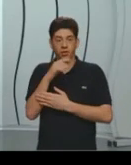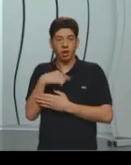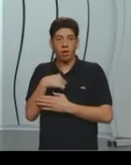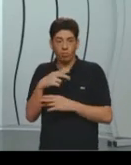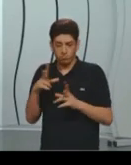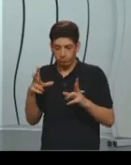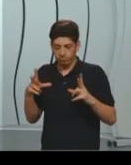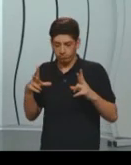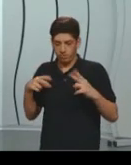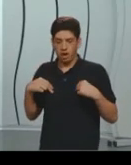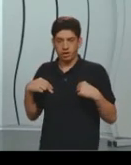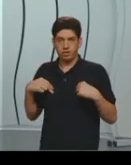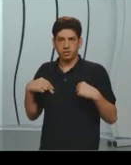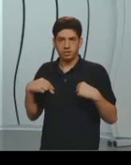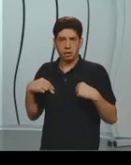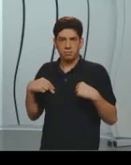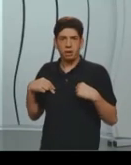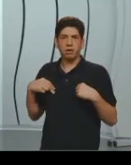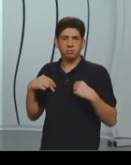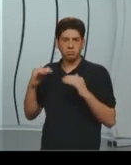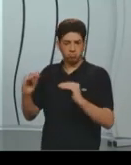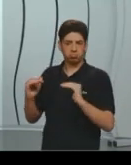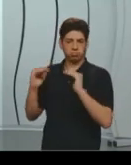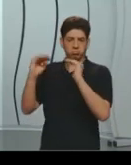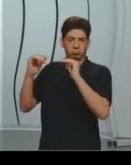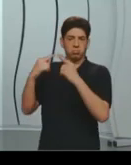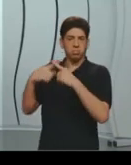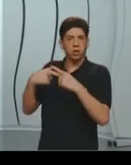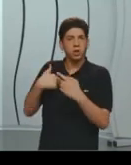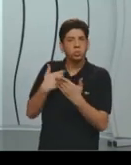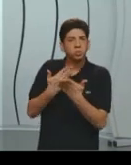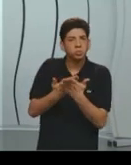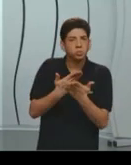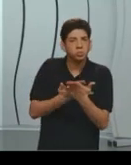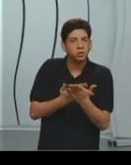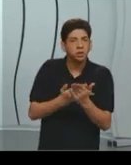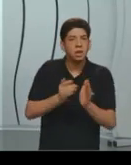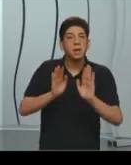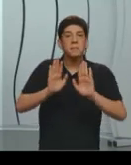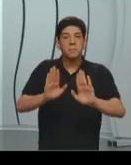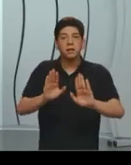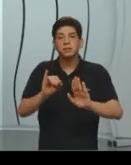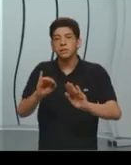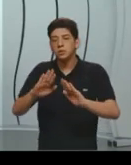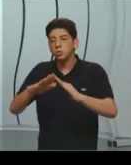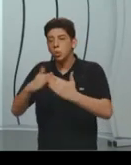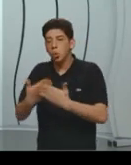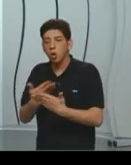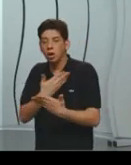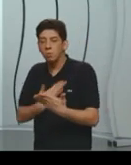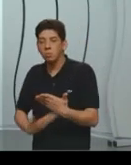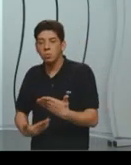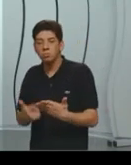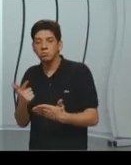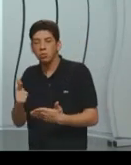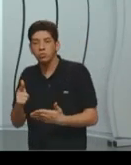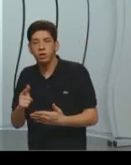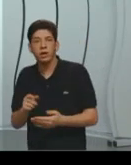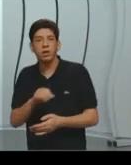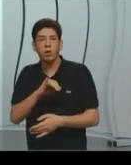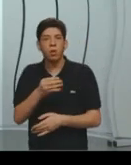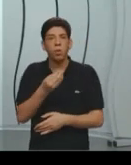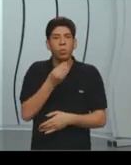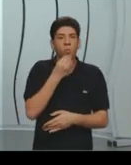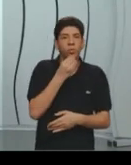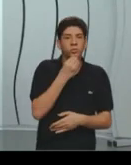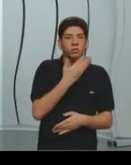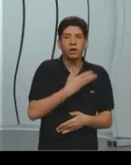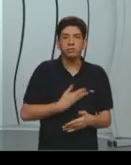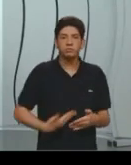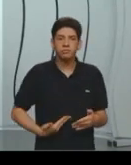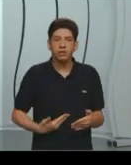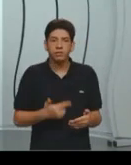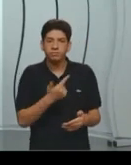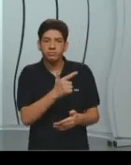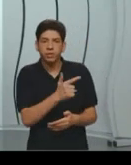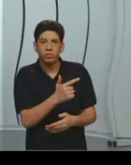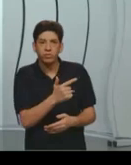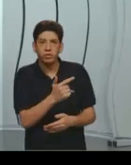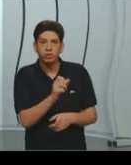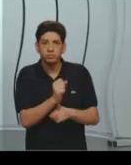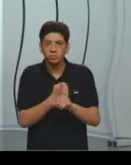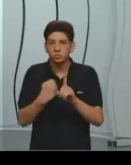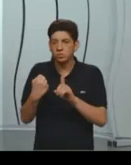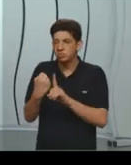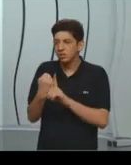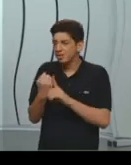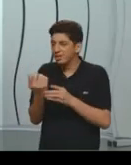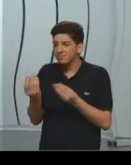estudado, enfim. Mas se eu não tivesse a escola pública, se eu não tivesse tido as oportunidades, o Estado, a sociedade estivesse organizando, eu não teria.